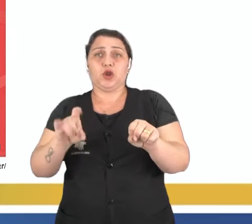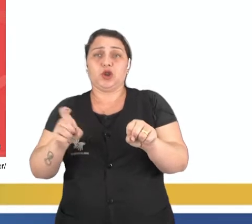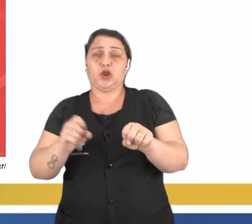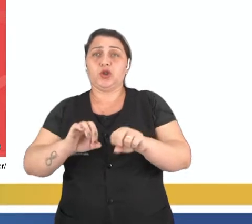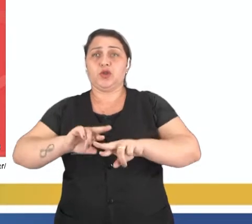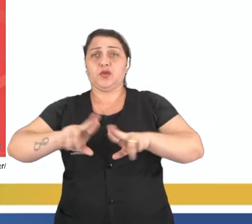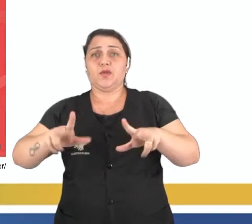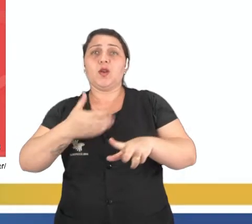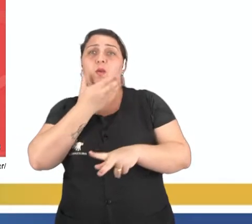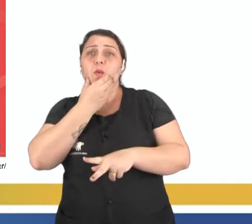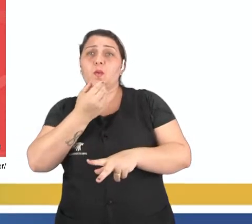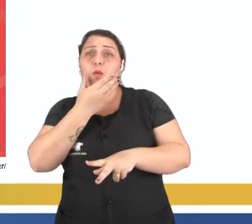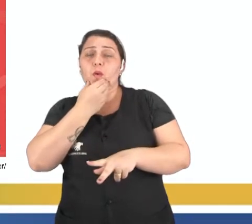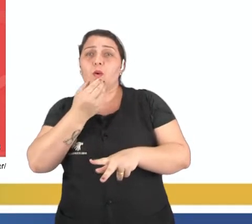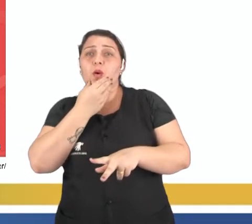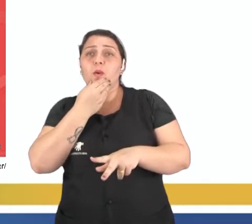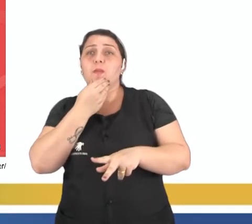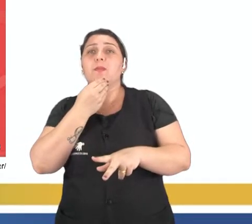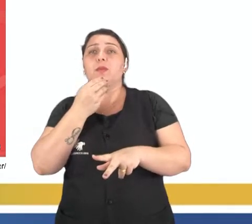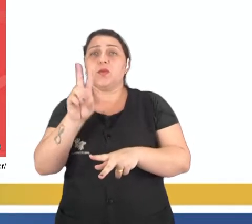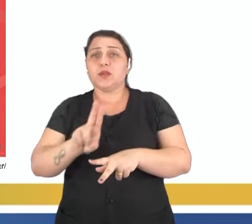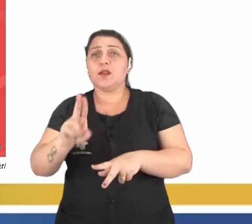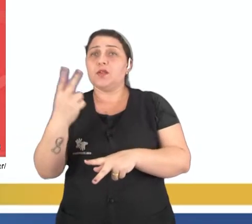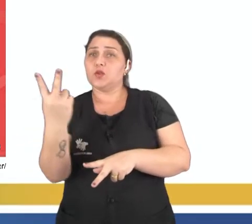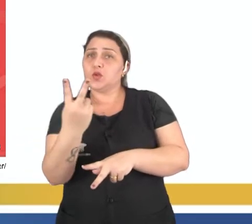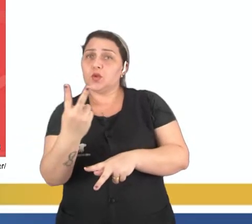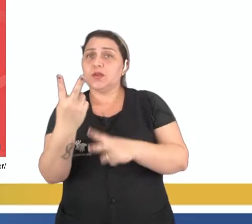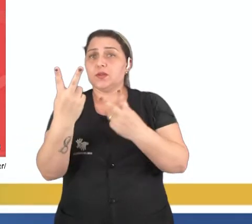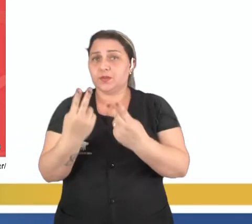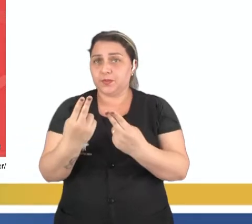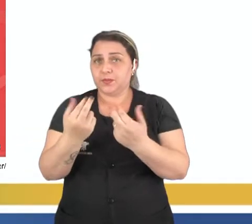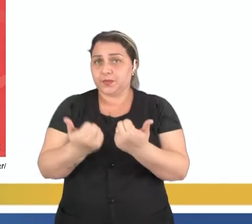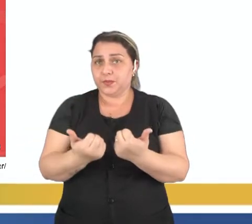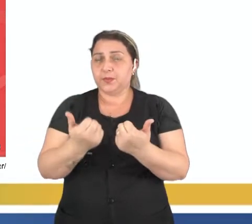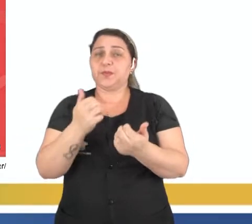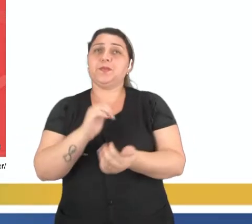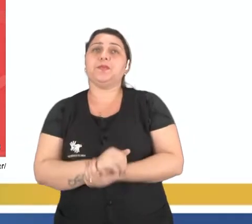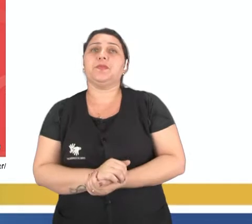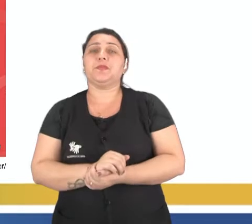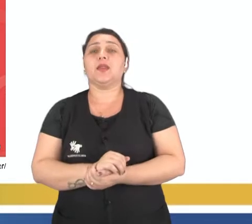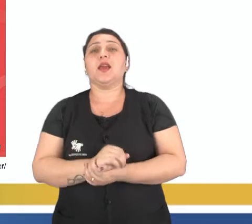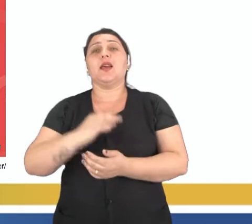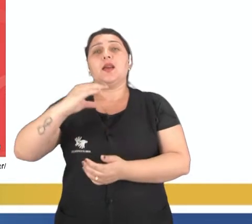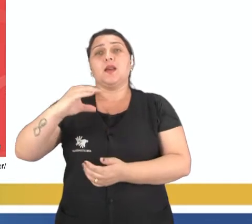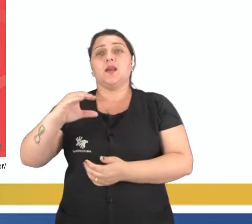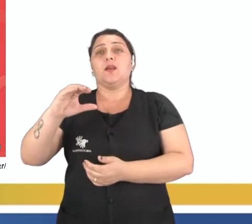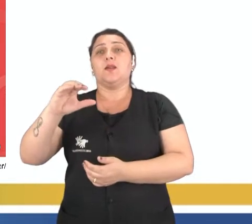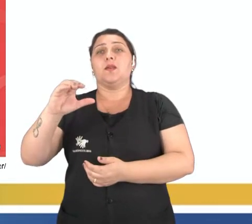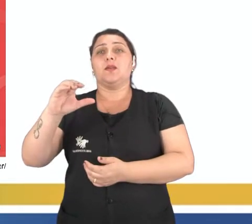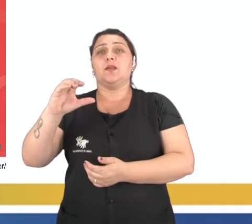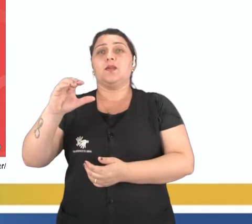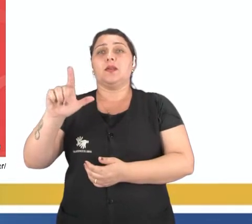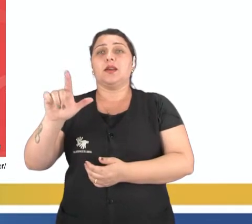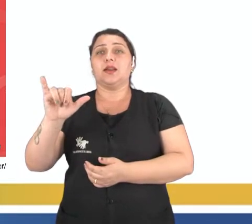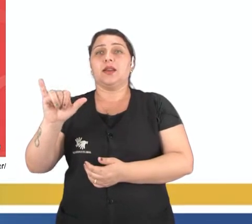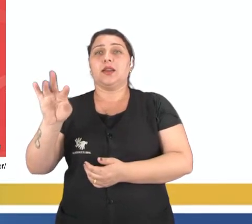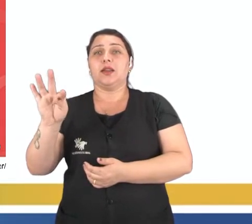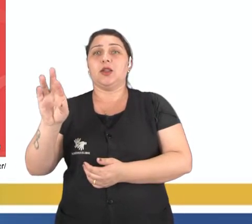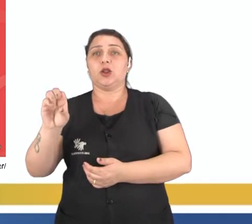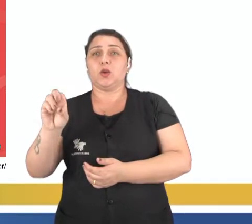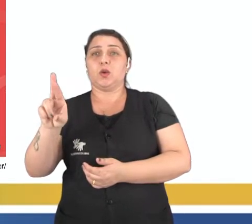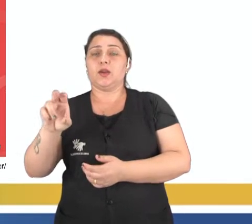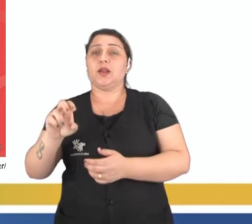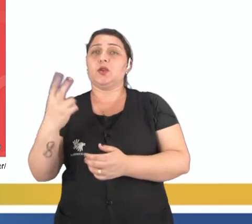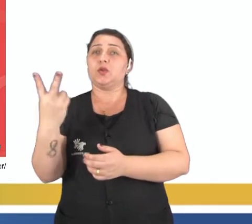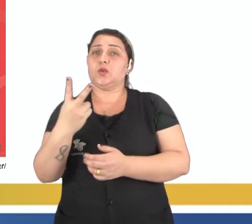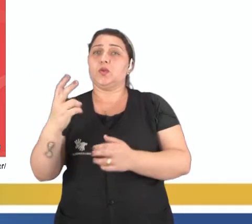homem que compartilhava a uretra para as duas coisas, tá? E nós temos também o clitóris, que ele consiste numa estrutura